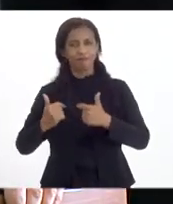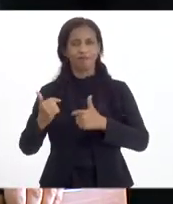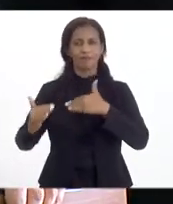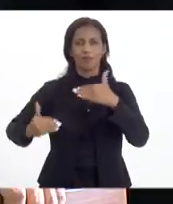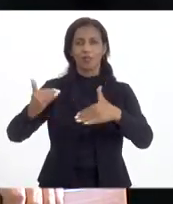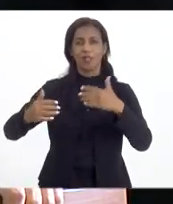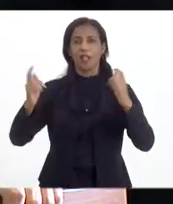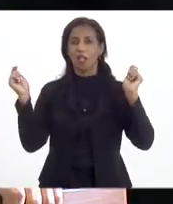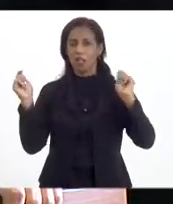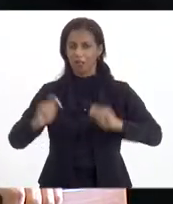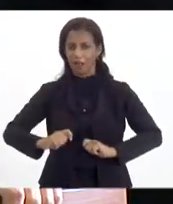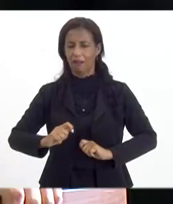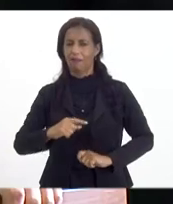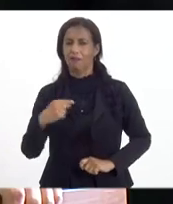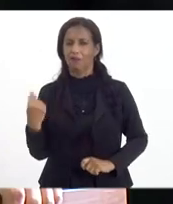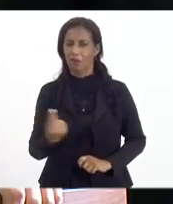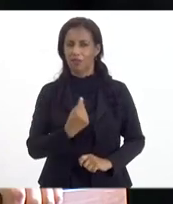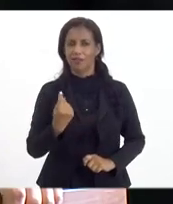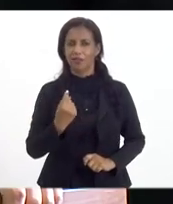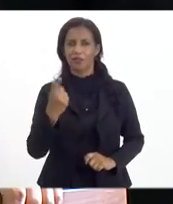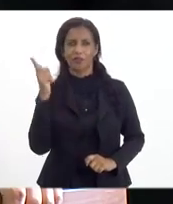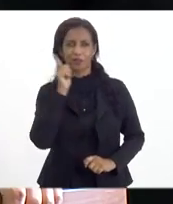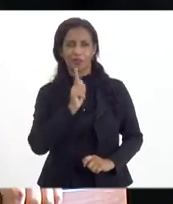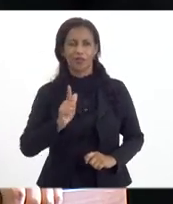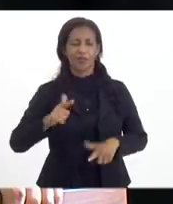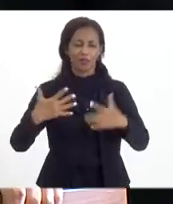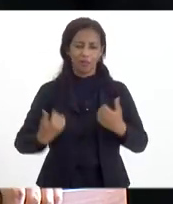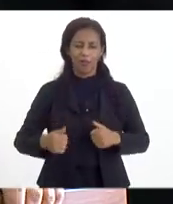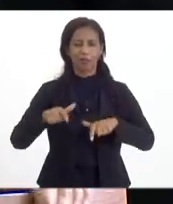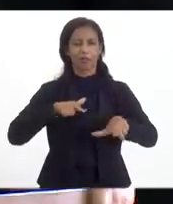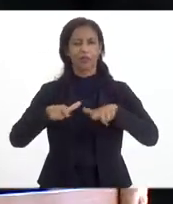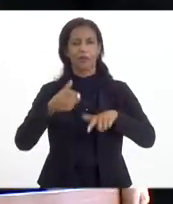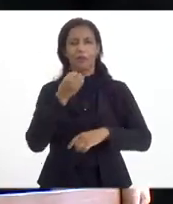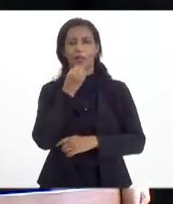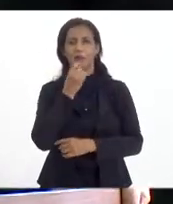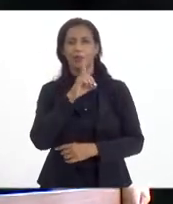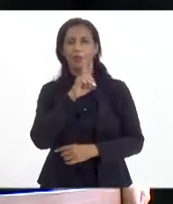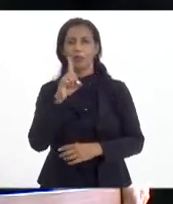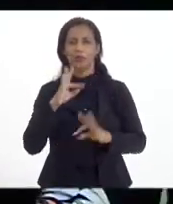nós temos possibilidade disso. Obrigado, gente, vamos trabalhar e bom dia a todos nós.